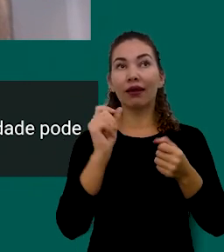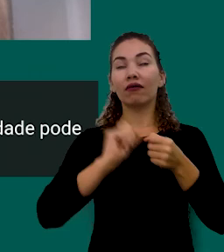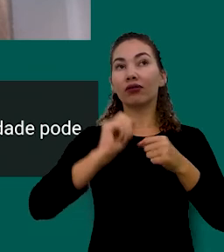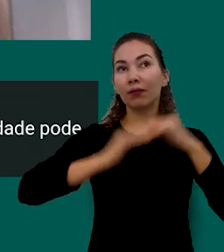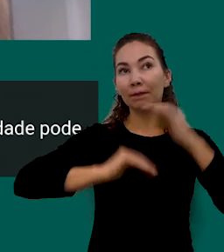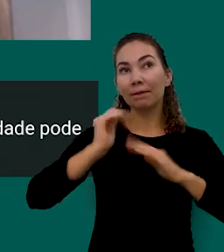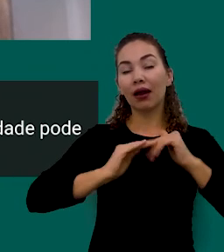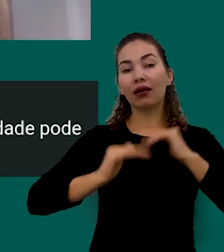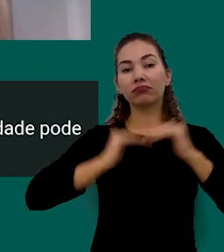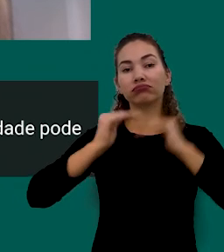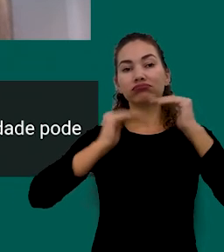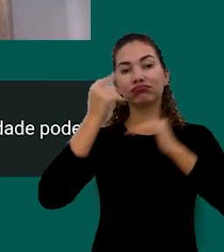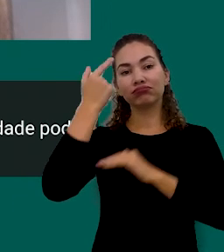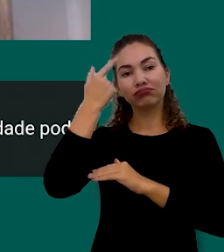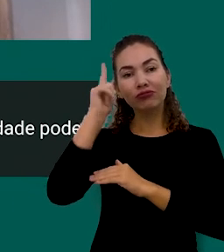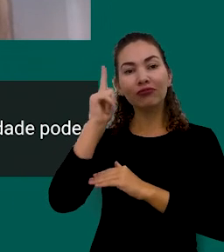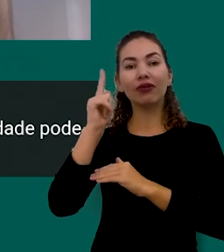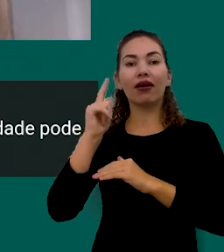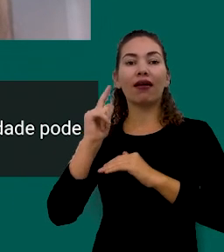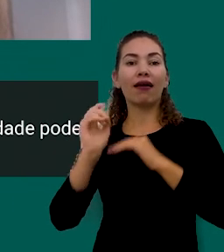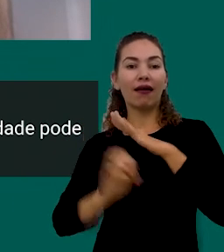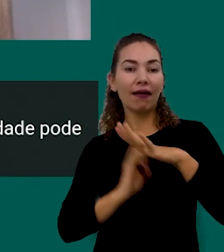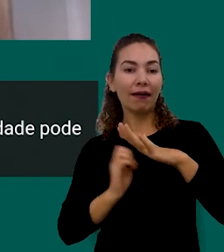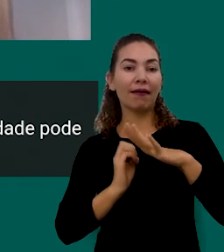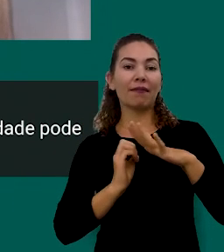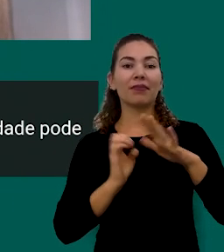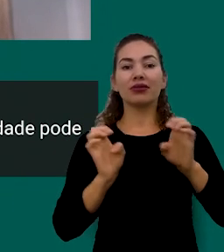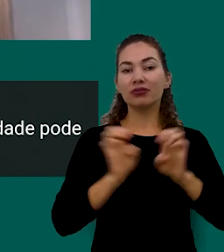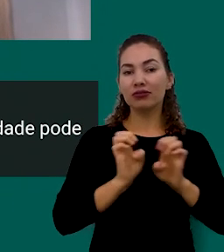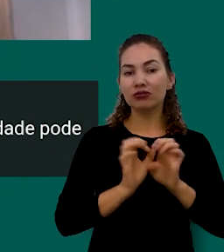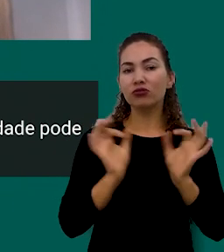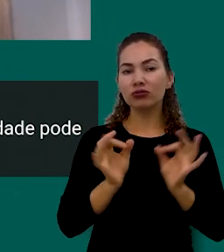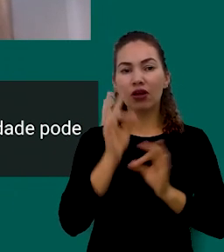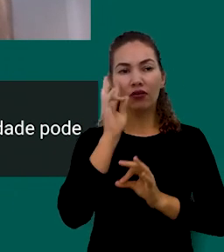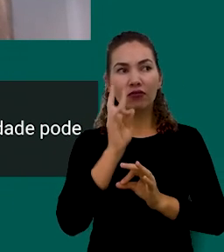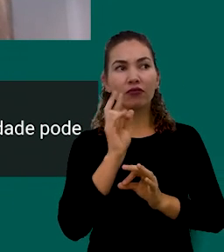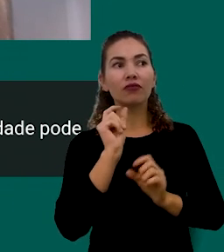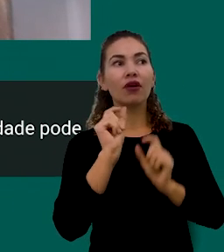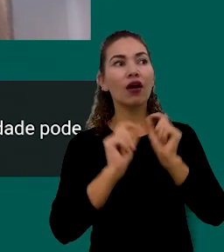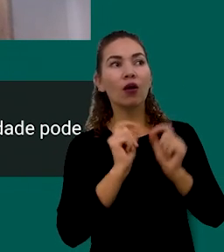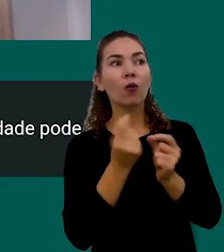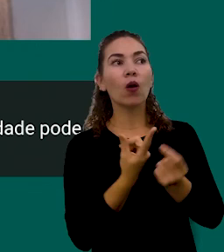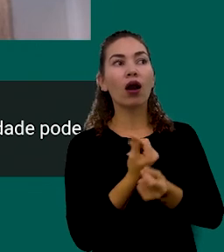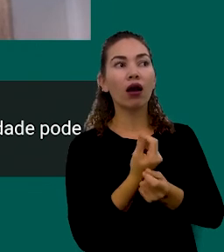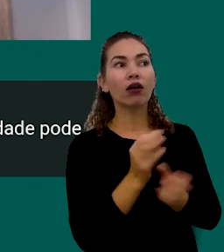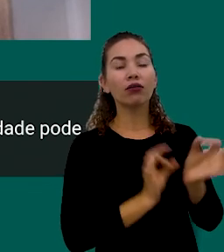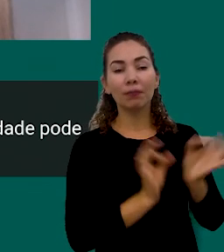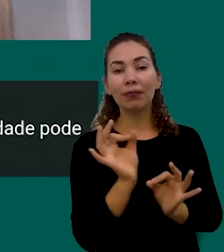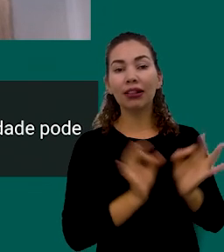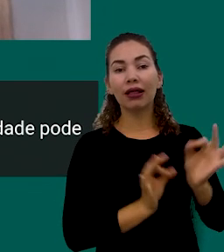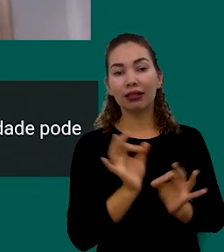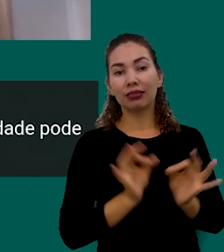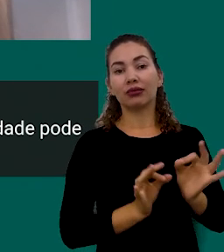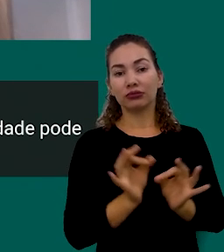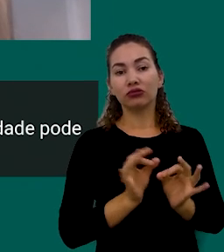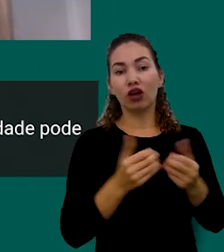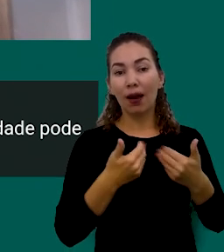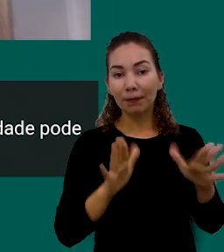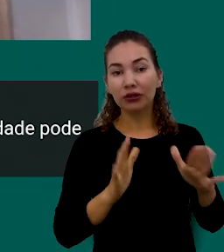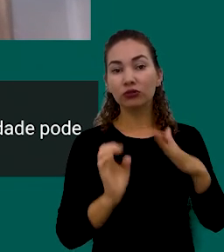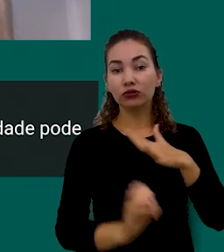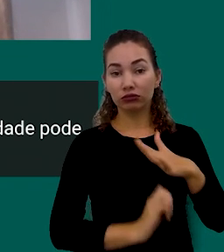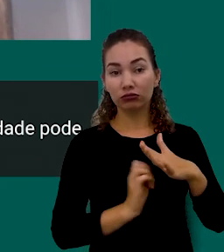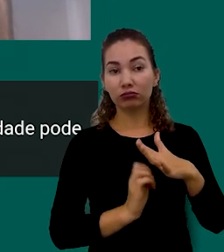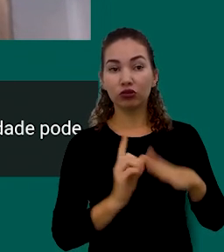Em Prática Desenvolver Essa Empresa Quer Estruturar Verificar Quais Serão Os Custos Planejar Projetar A abertura Dessa